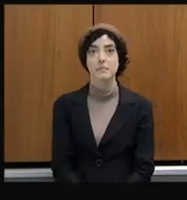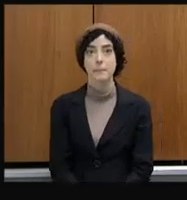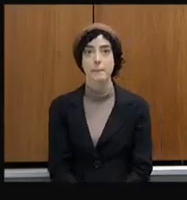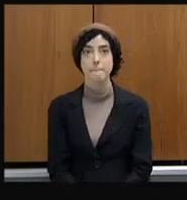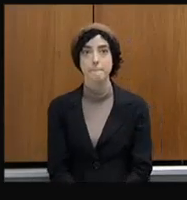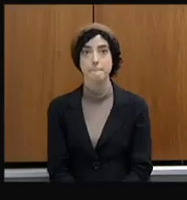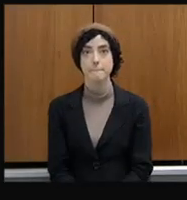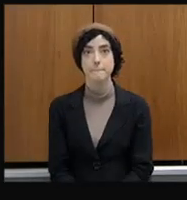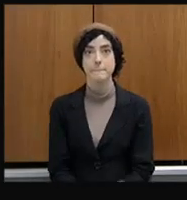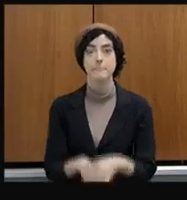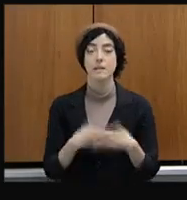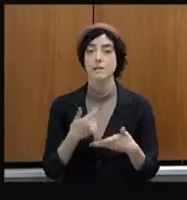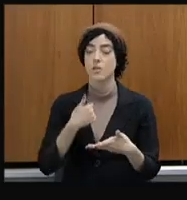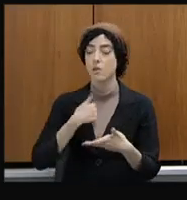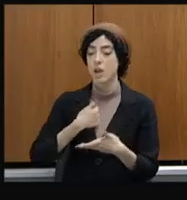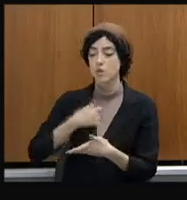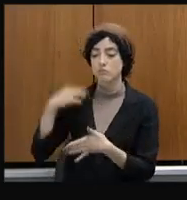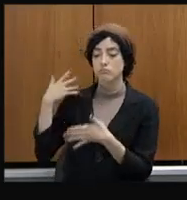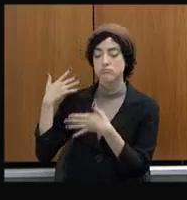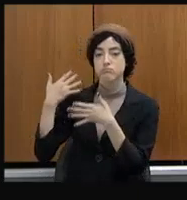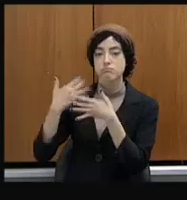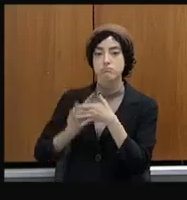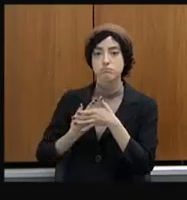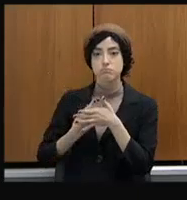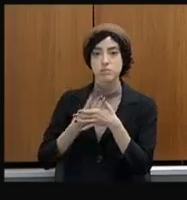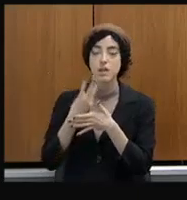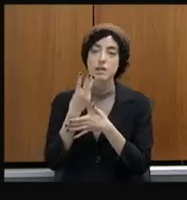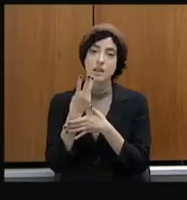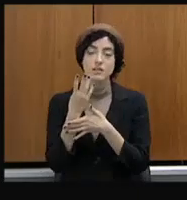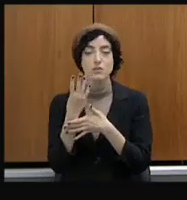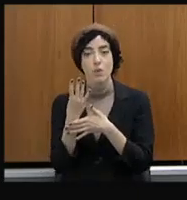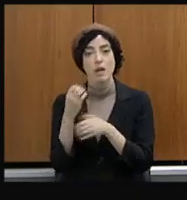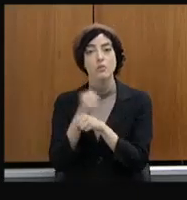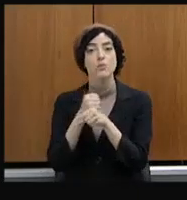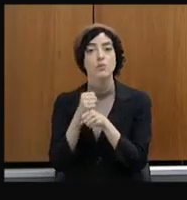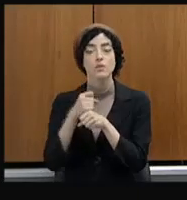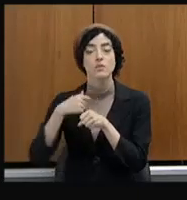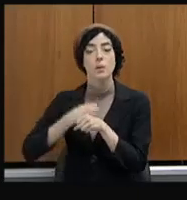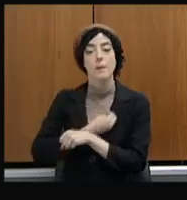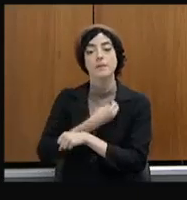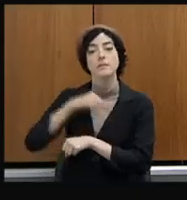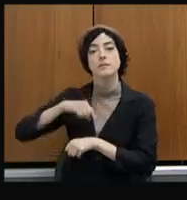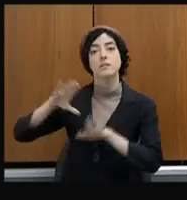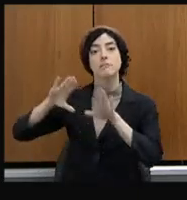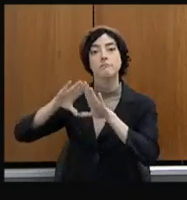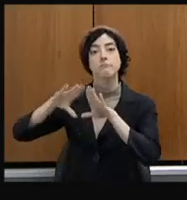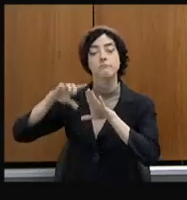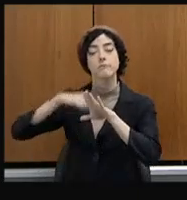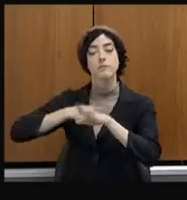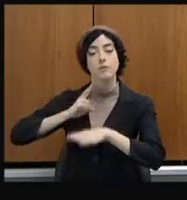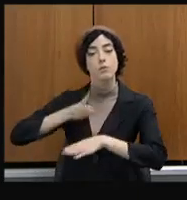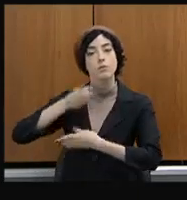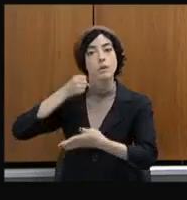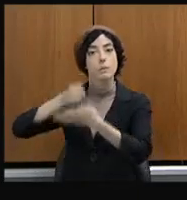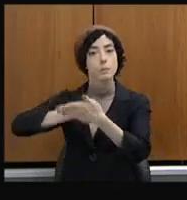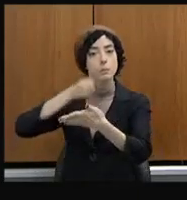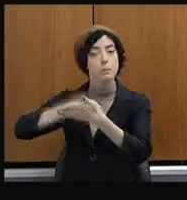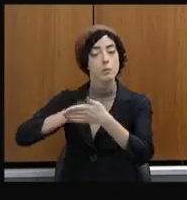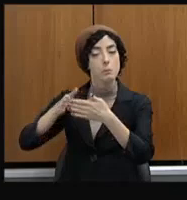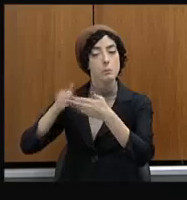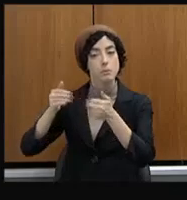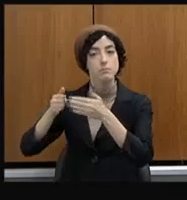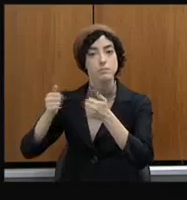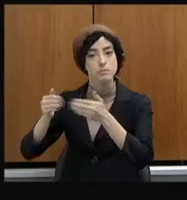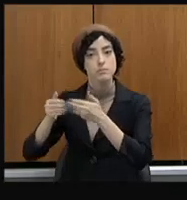quatro anos que eu estive na casa e que eu estou na casa e eu continuarei lutando. Eu quero deixar aqui claro, eu